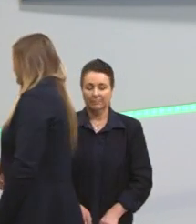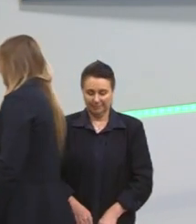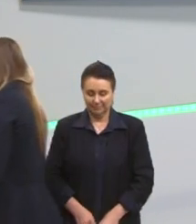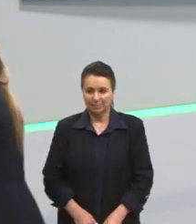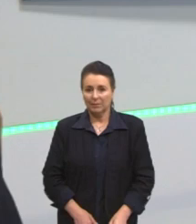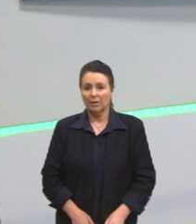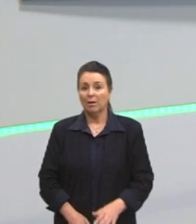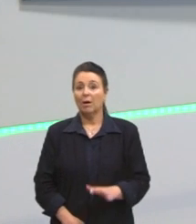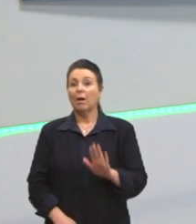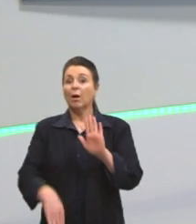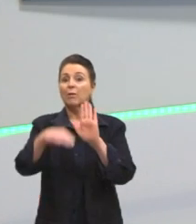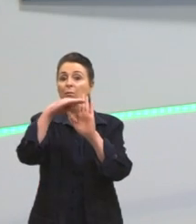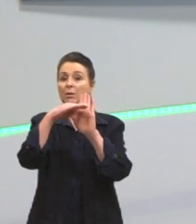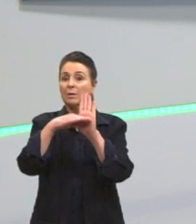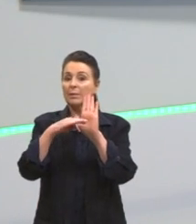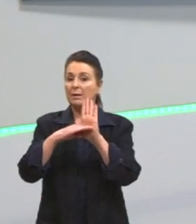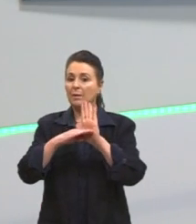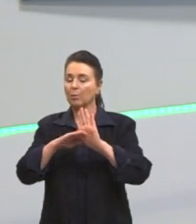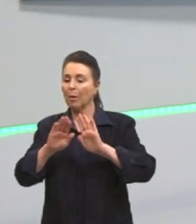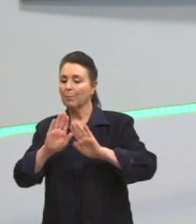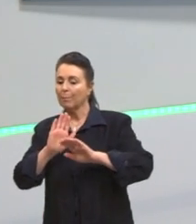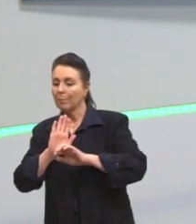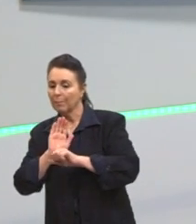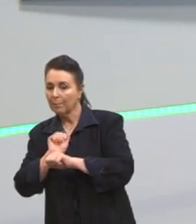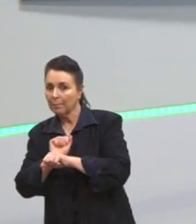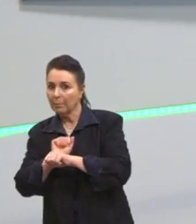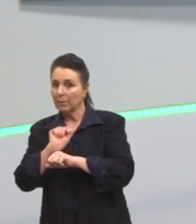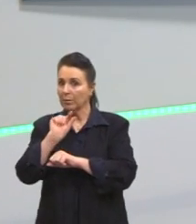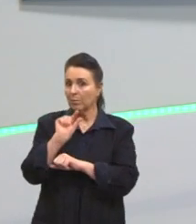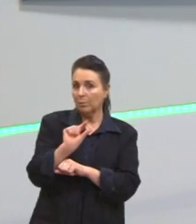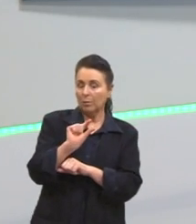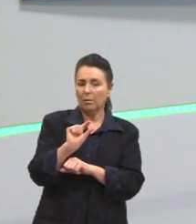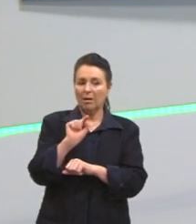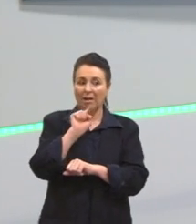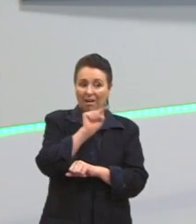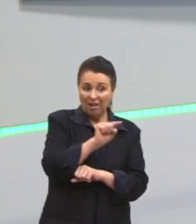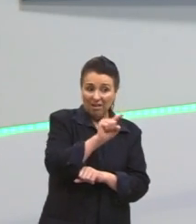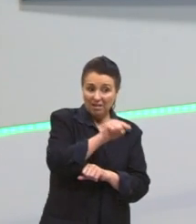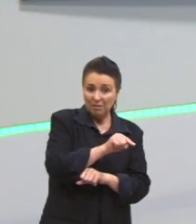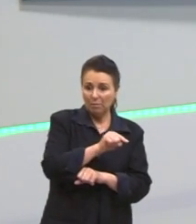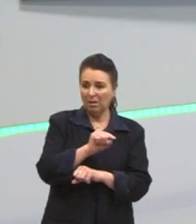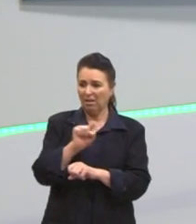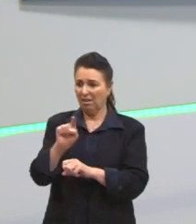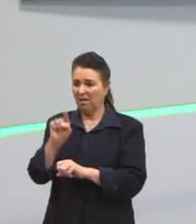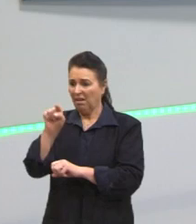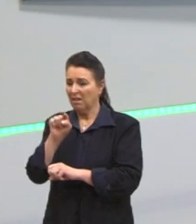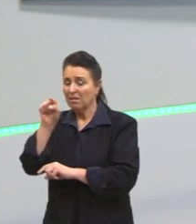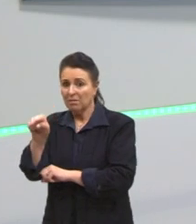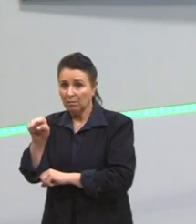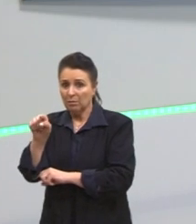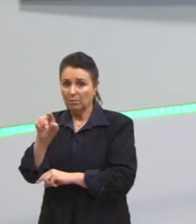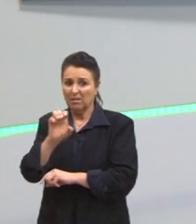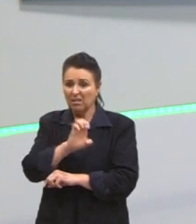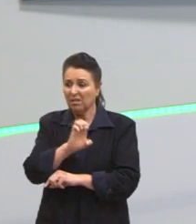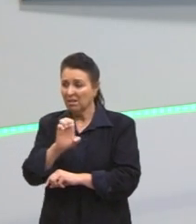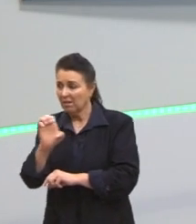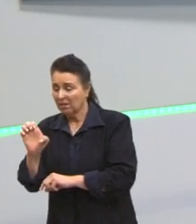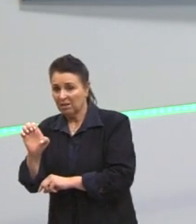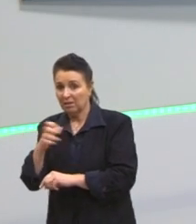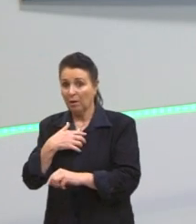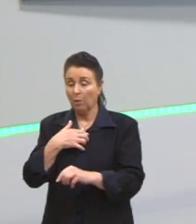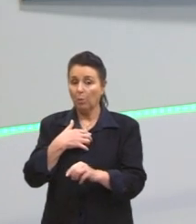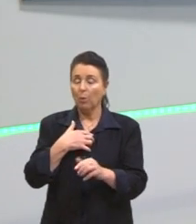eu vou estabelecendo essas pausas, porque senão fica é isso, é aquilo, é aquele outro, é, é, é. Então, o papel dessa